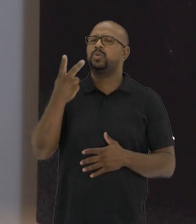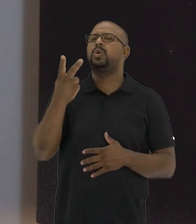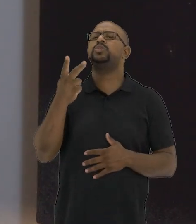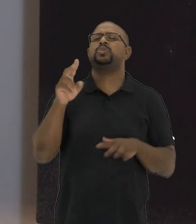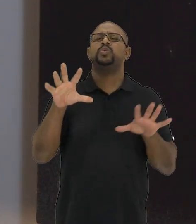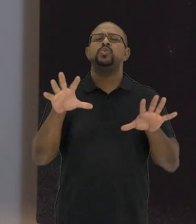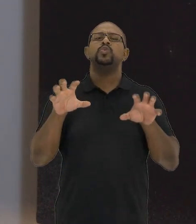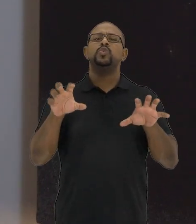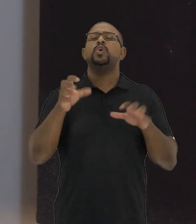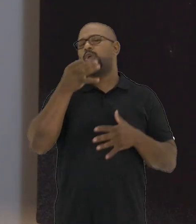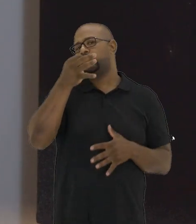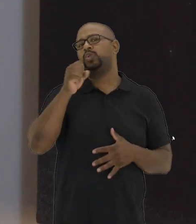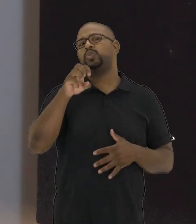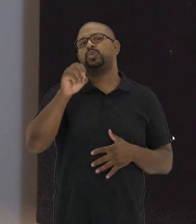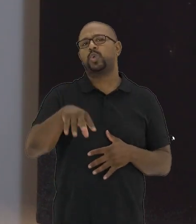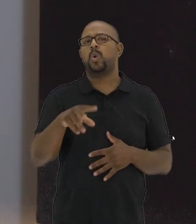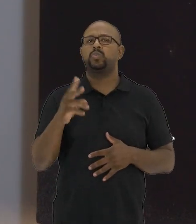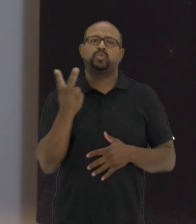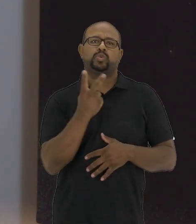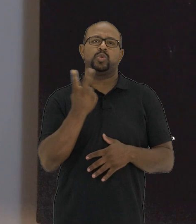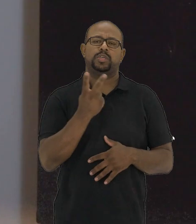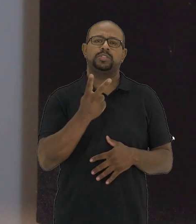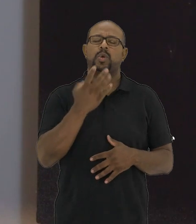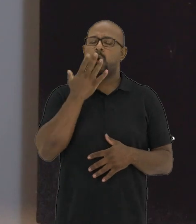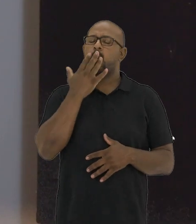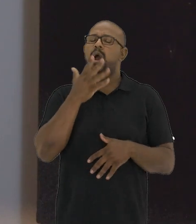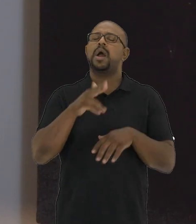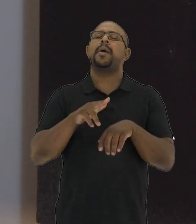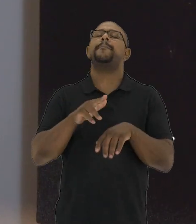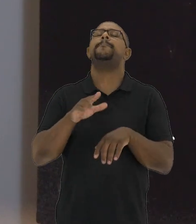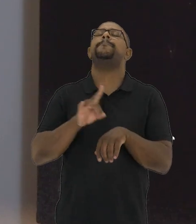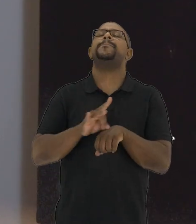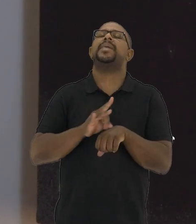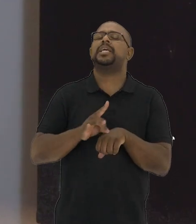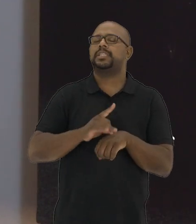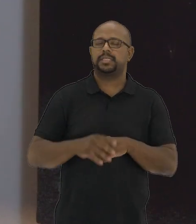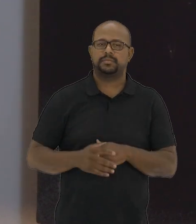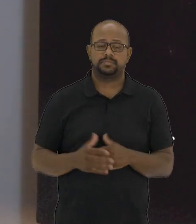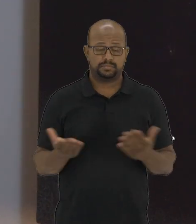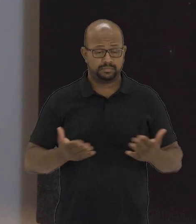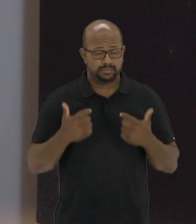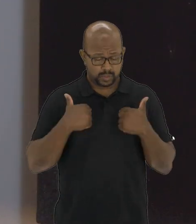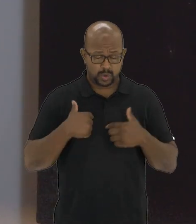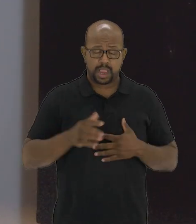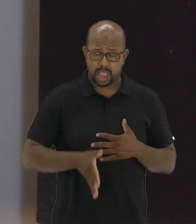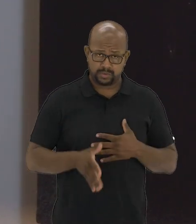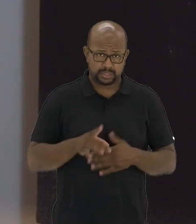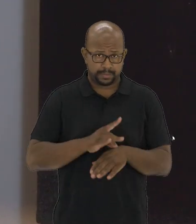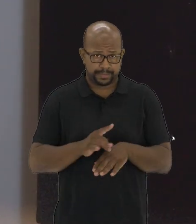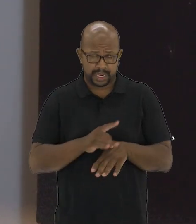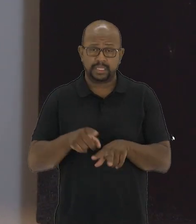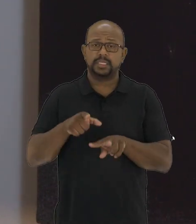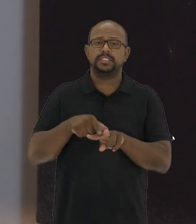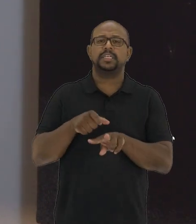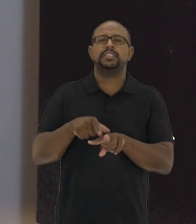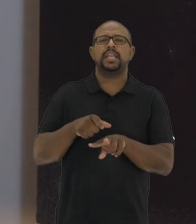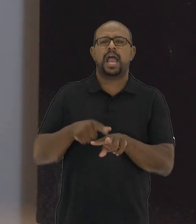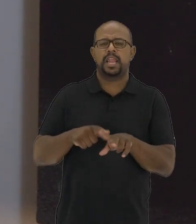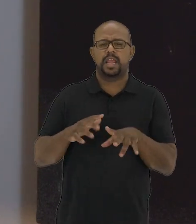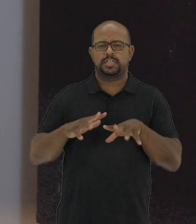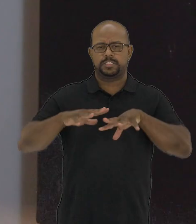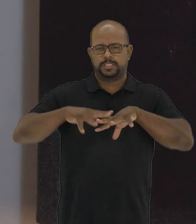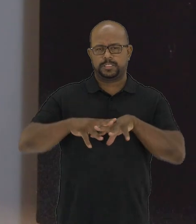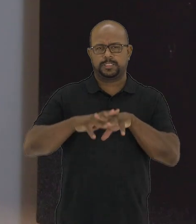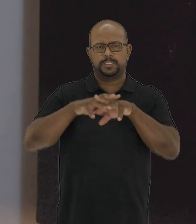temos dois absorvedores de som, ambos de cor preta. E, neste momento, estou usando calça